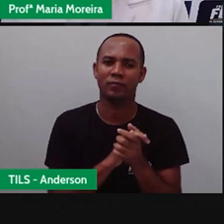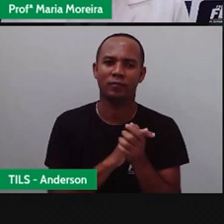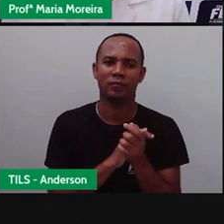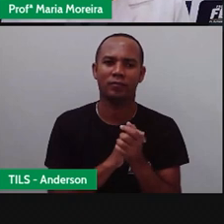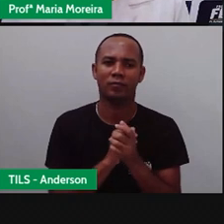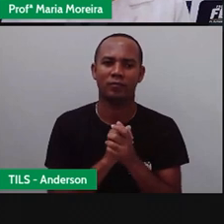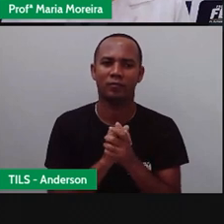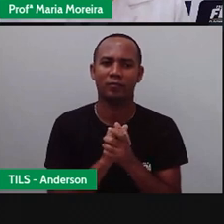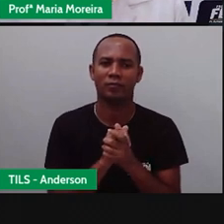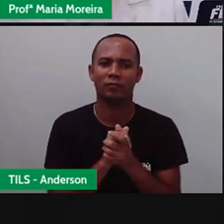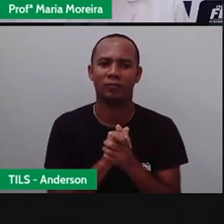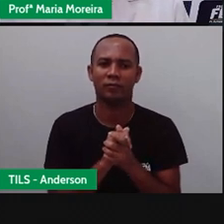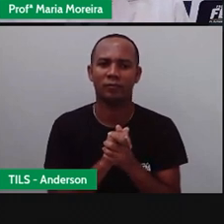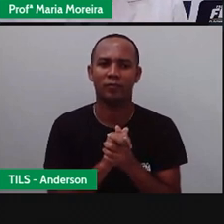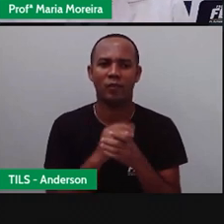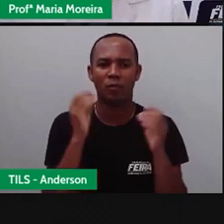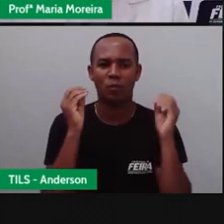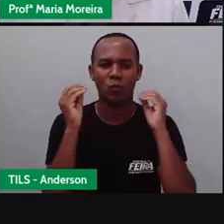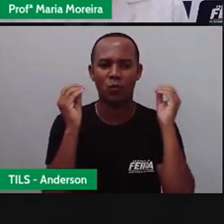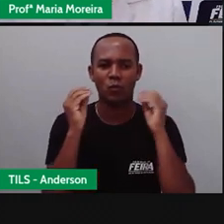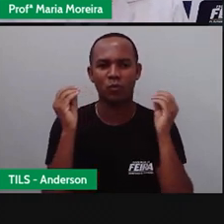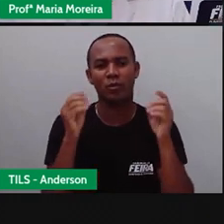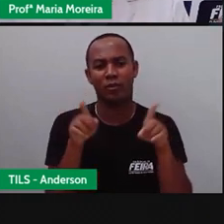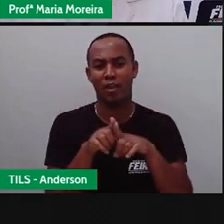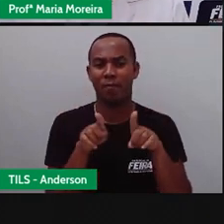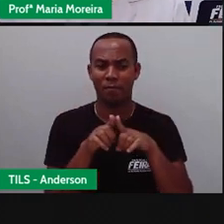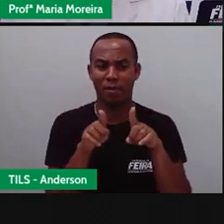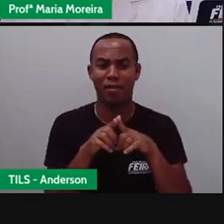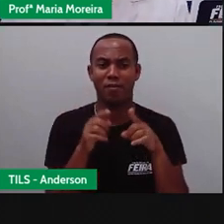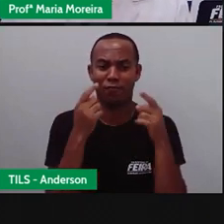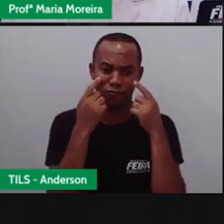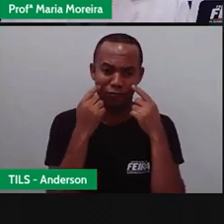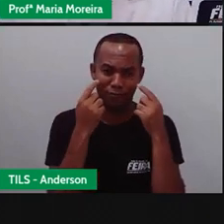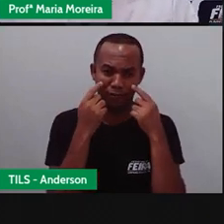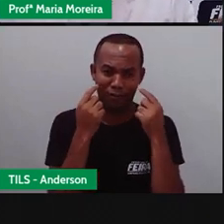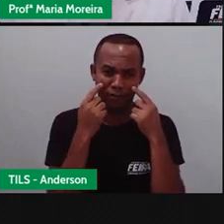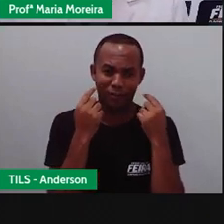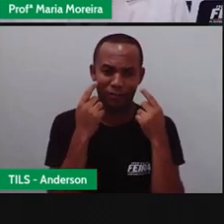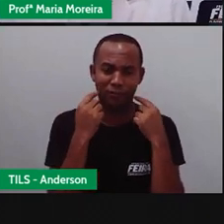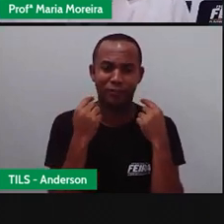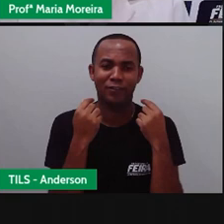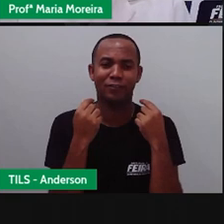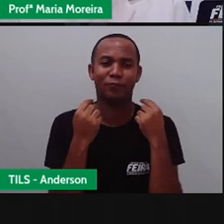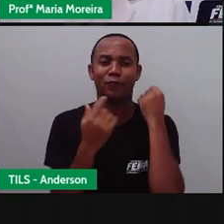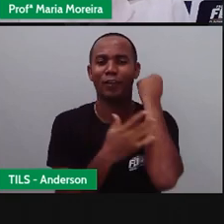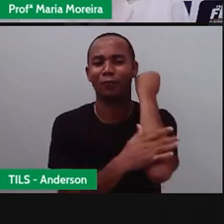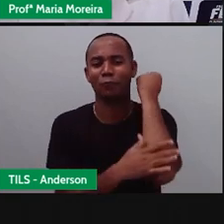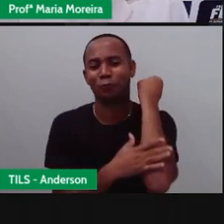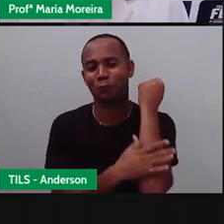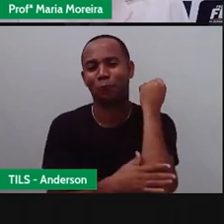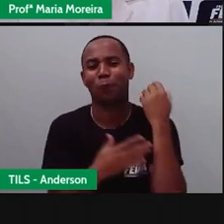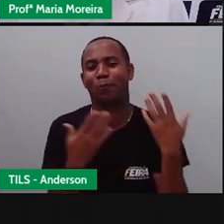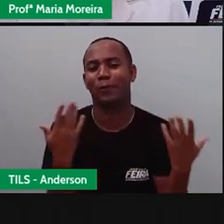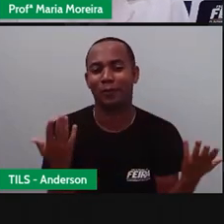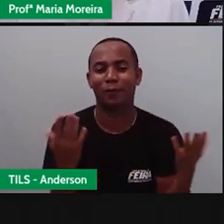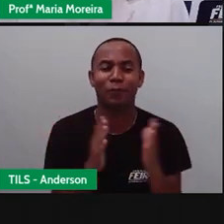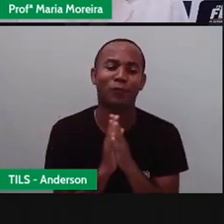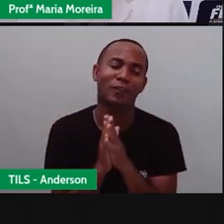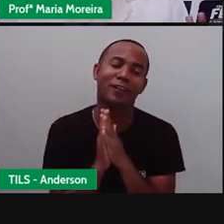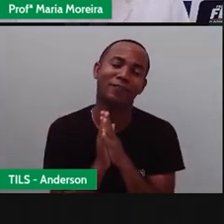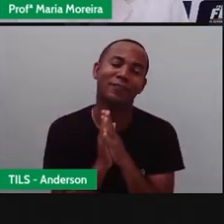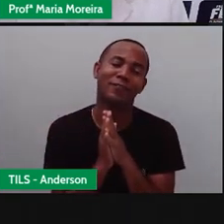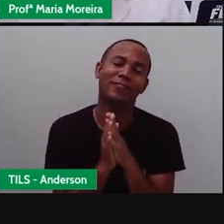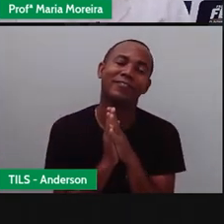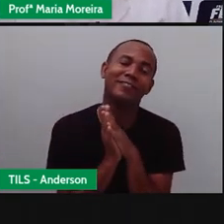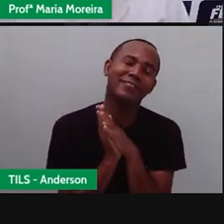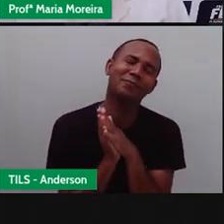São João. Mandem beijo pra Anderson, porque senão Anderson vai chorar. Tá? Digam que ele é lindo também, tá, gente? Por favor. Olha